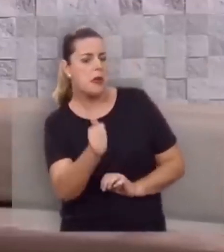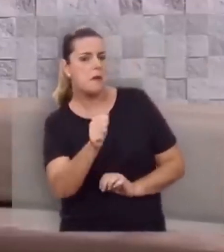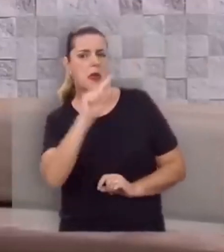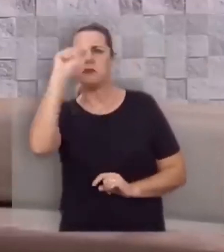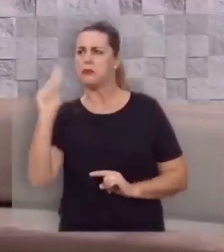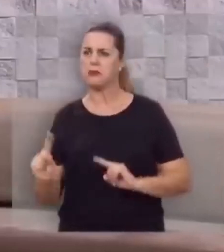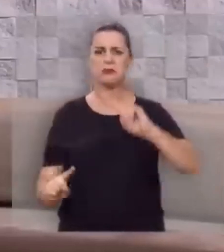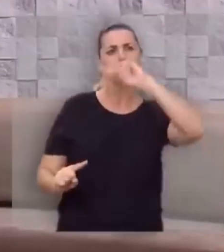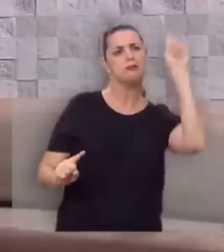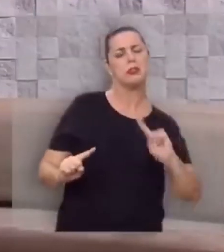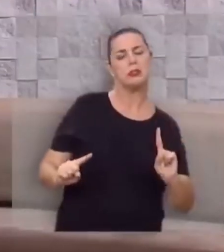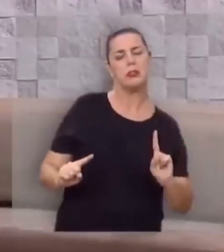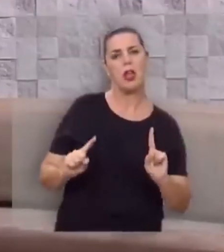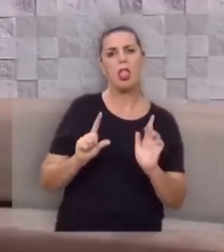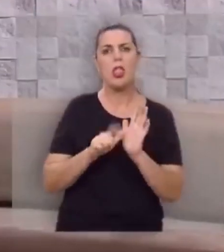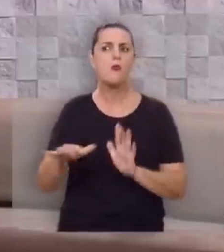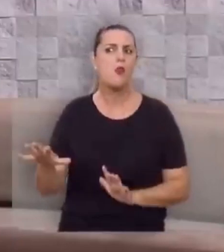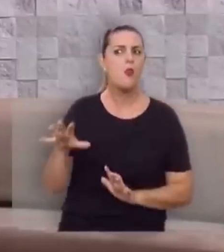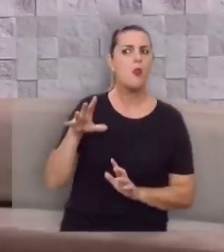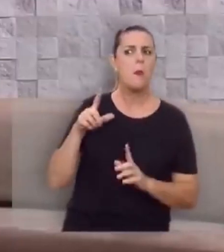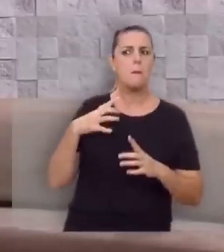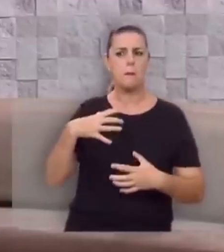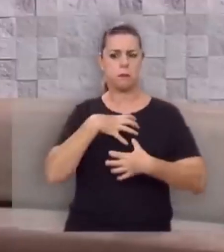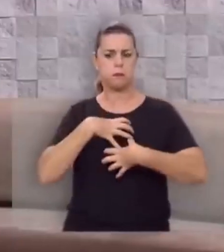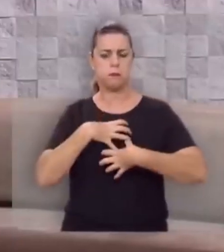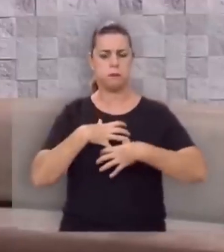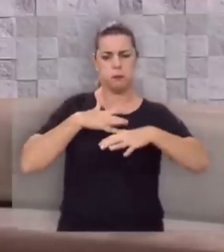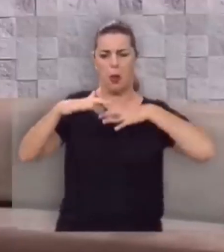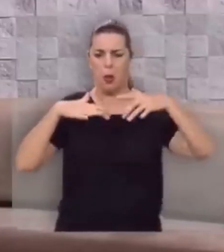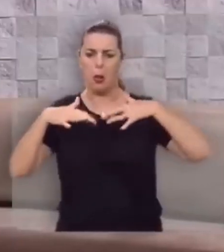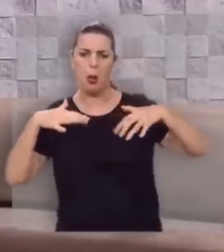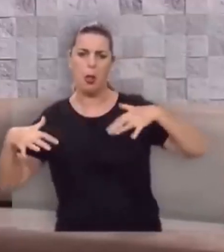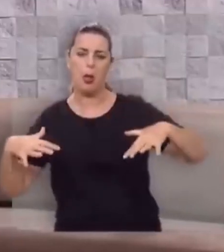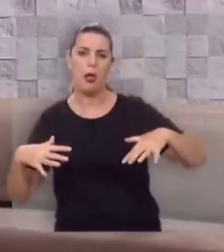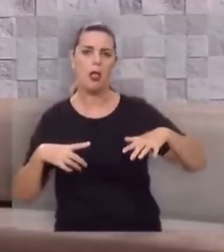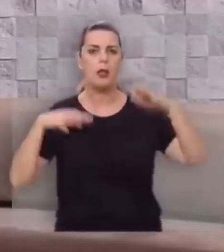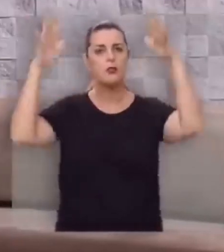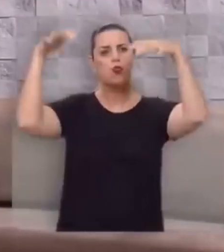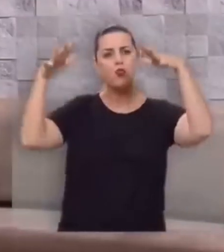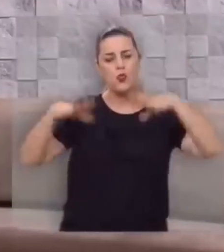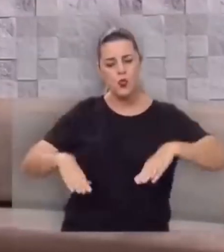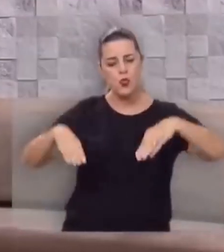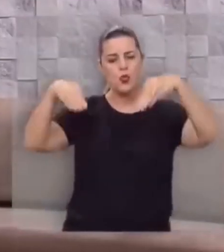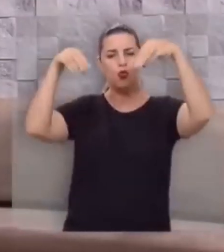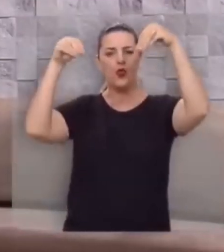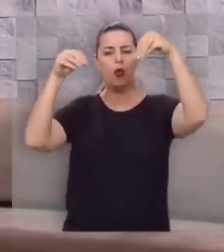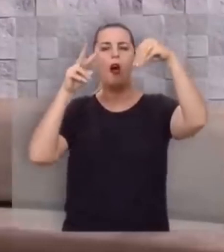o relâmpago, depois você escuta o trovão, e só depois que a tempestade passa,